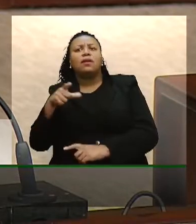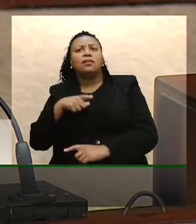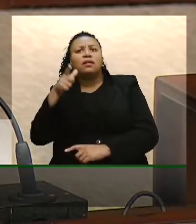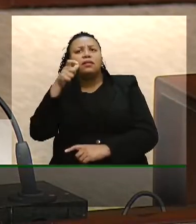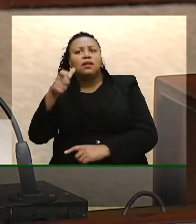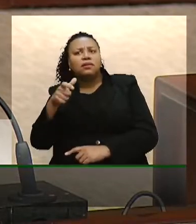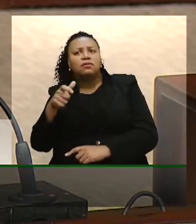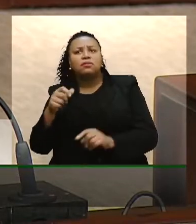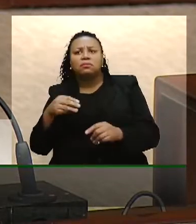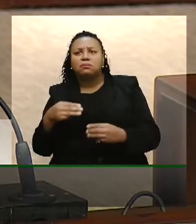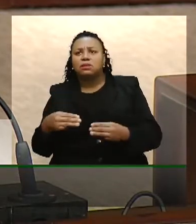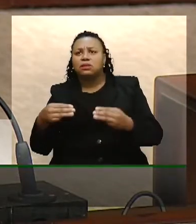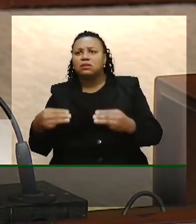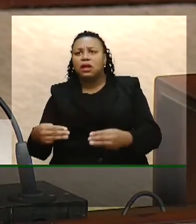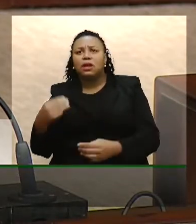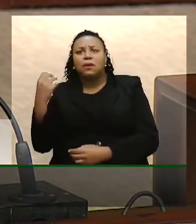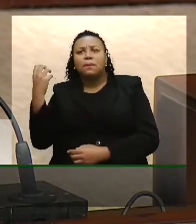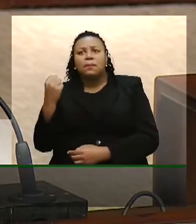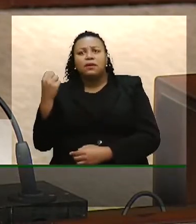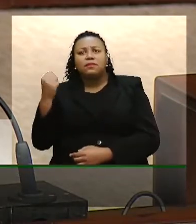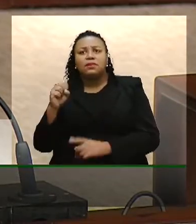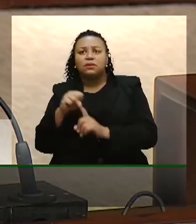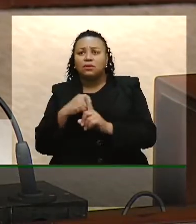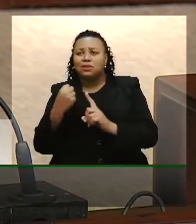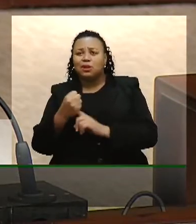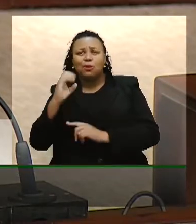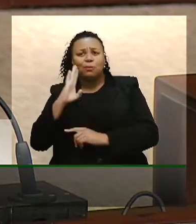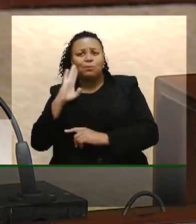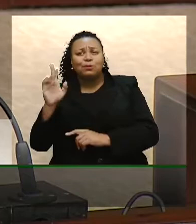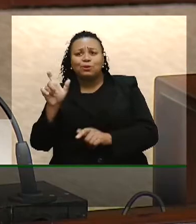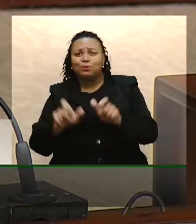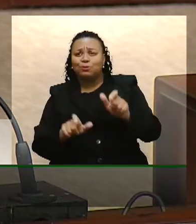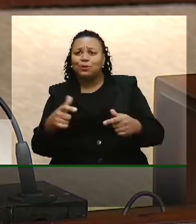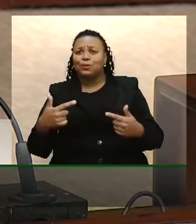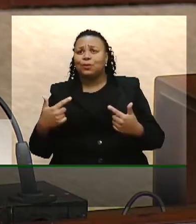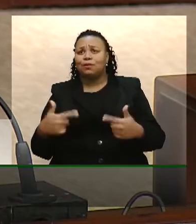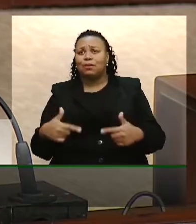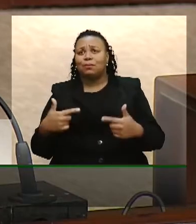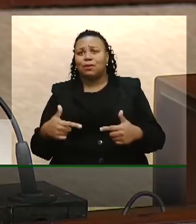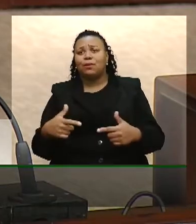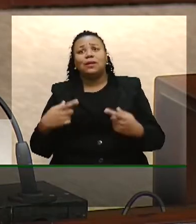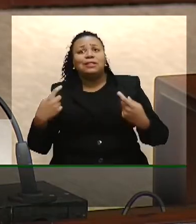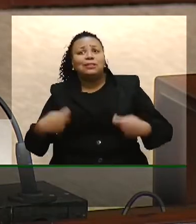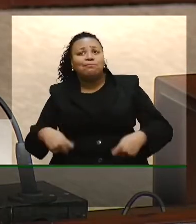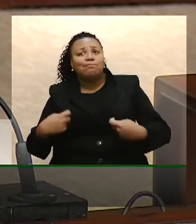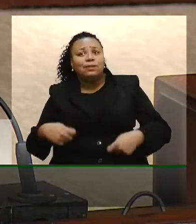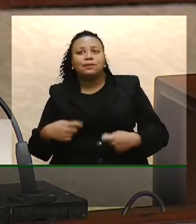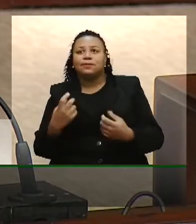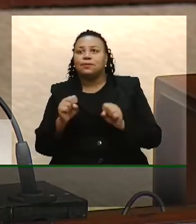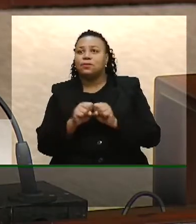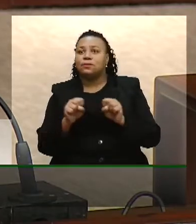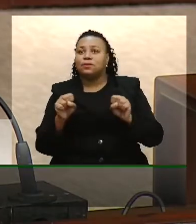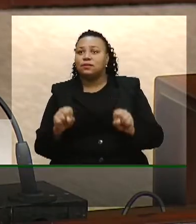Social? Prioritariamente para os trabalhadores que precisam de um sistema de previdência,